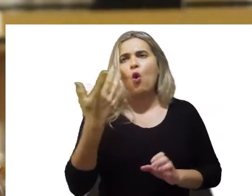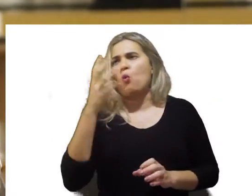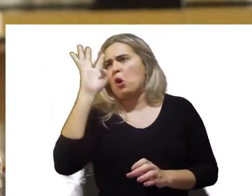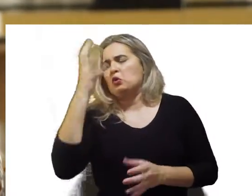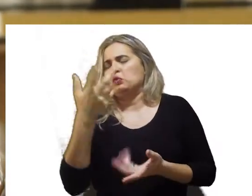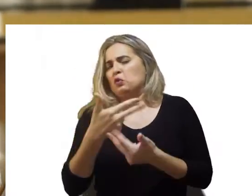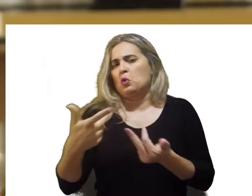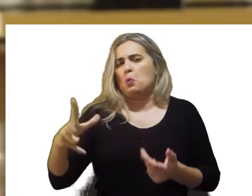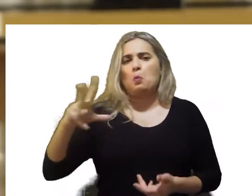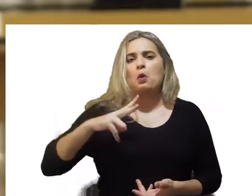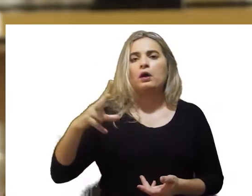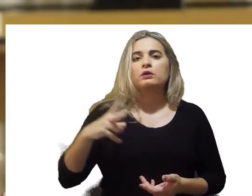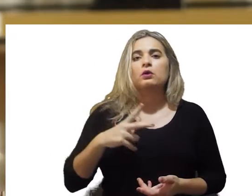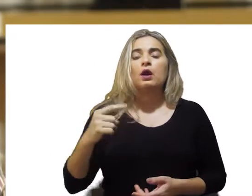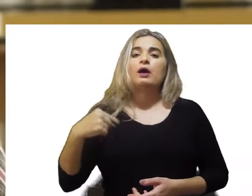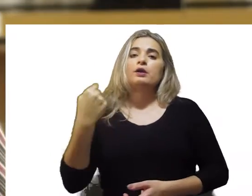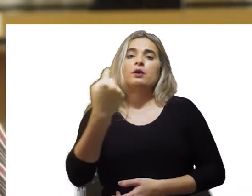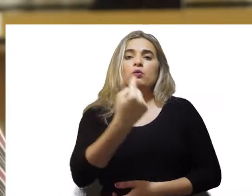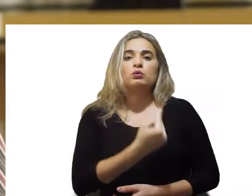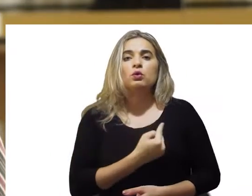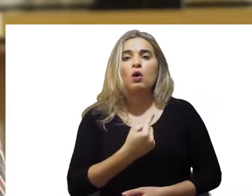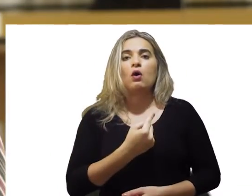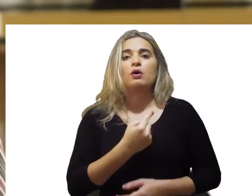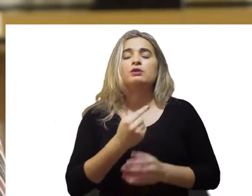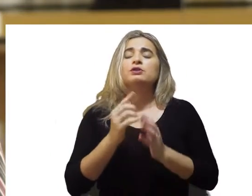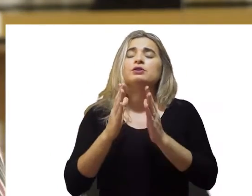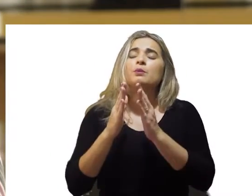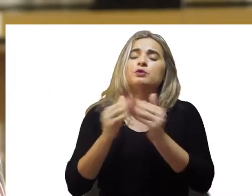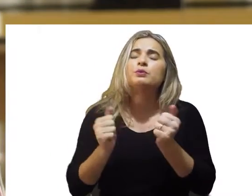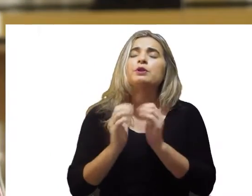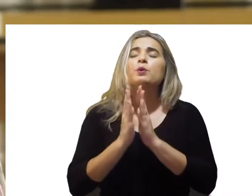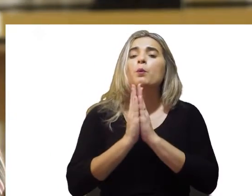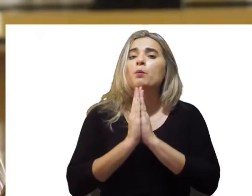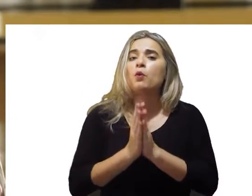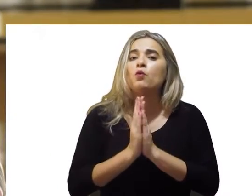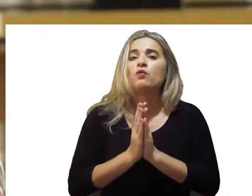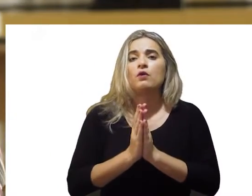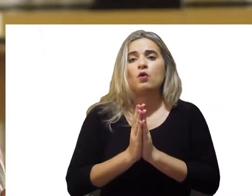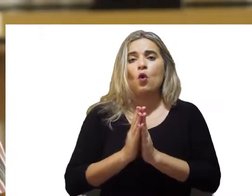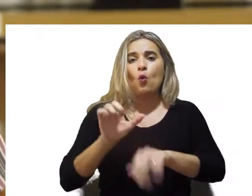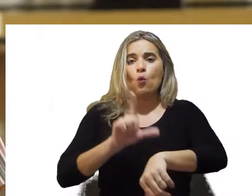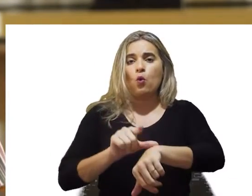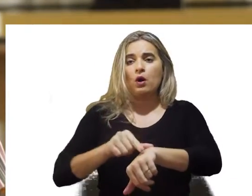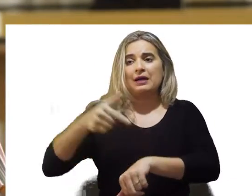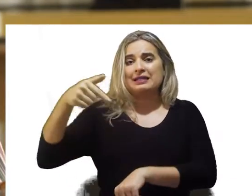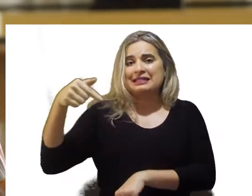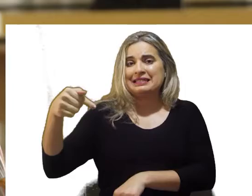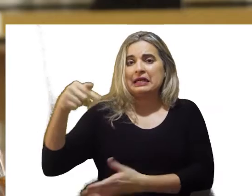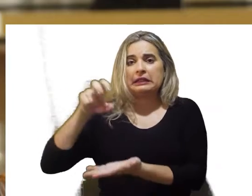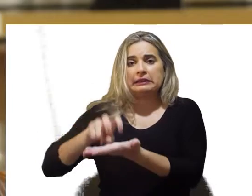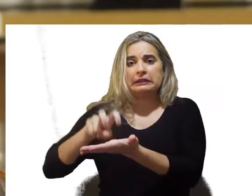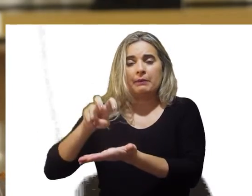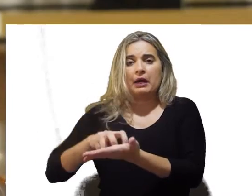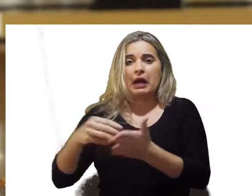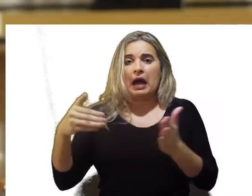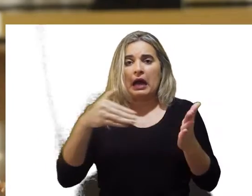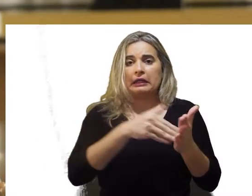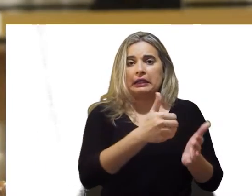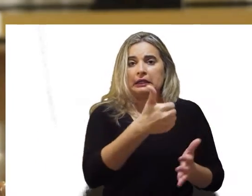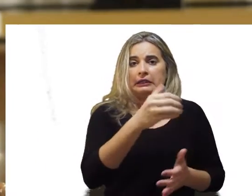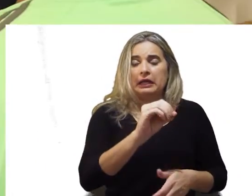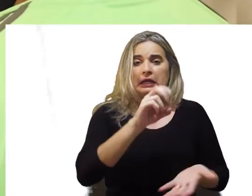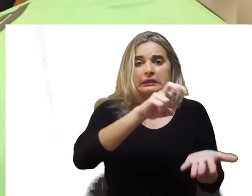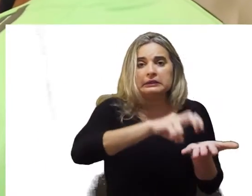vida diária. E a gente faz esse apelo, essa solicitação, para que esse horário fique reservado para os eleitores